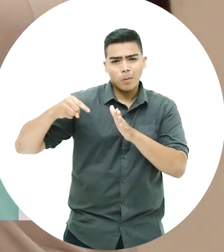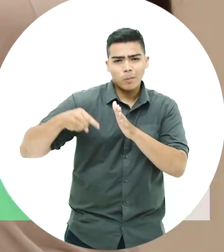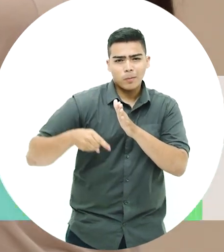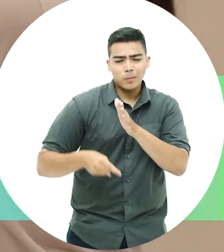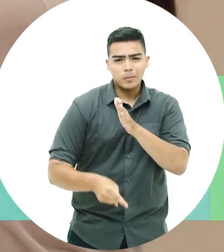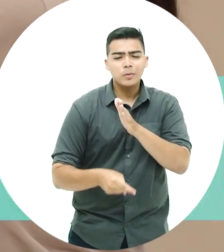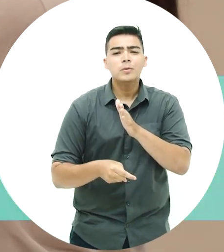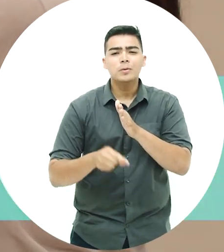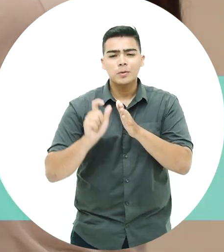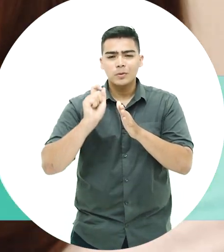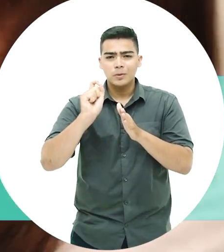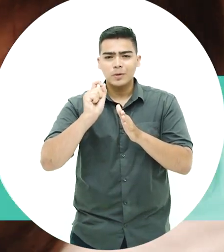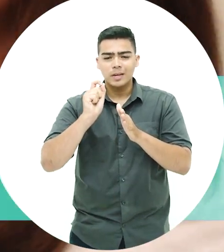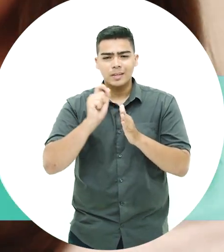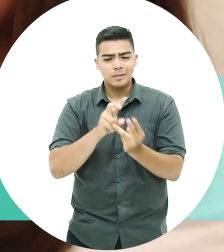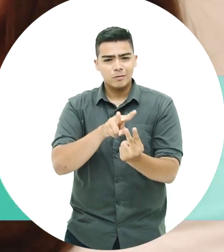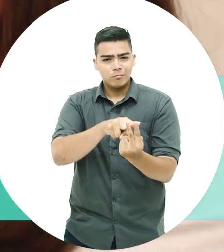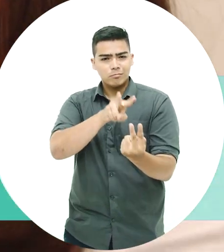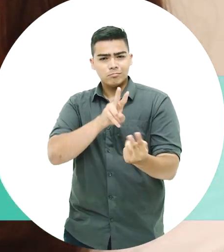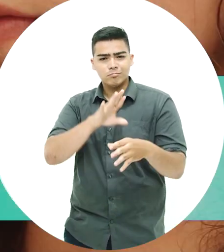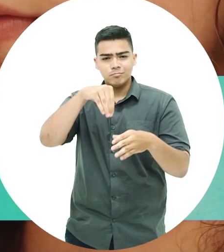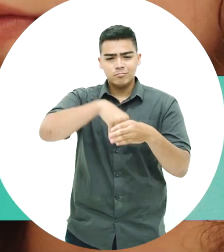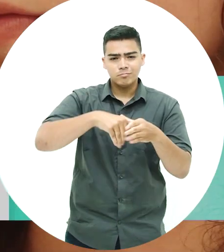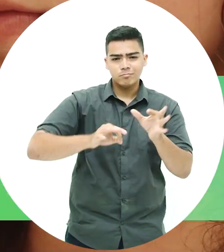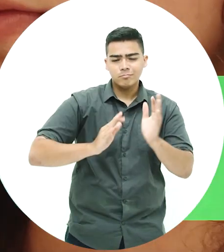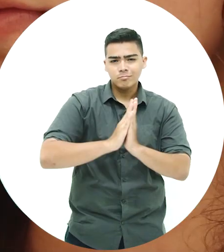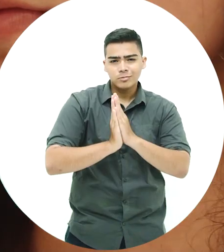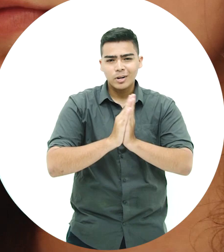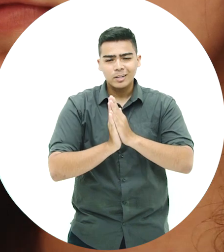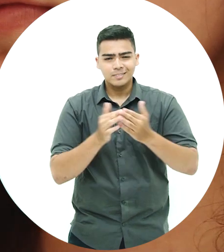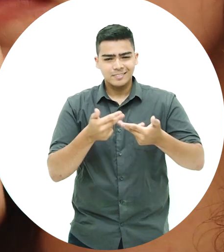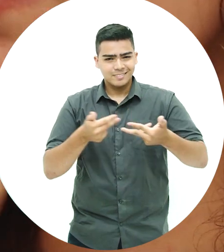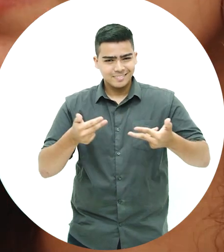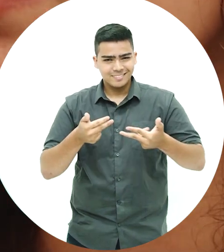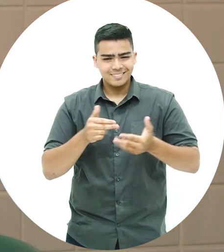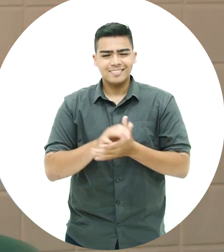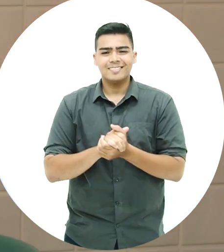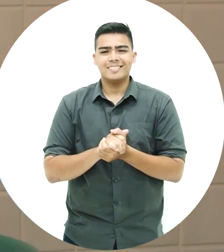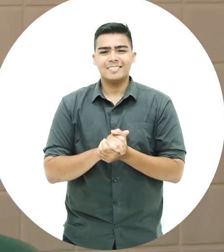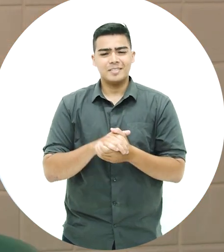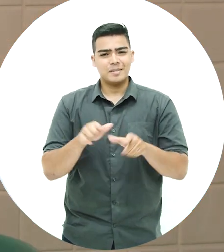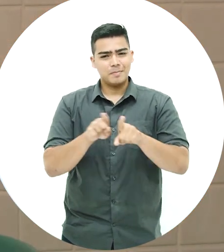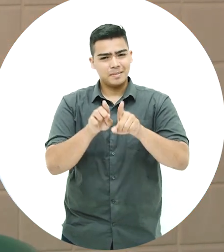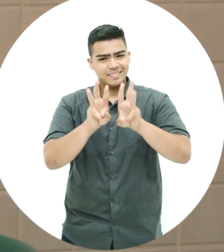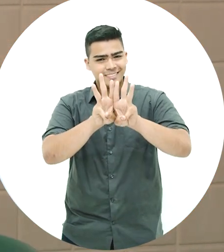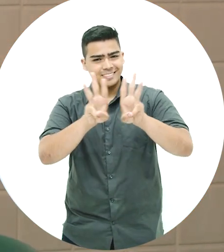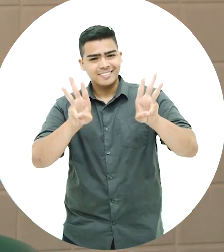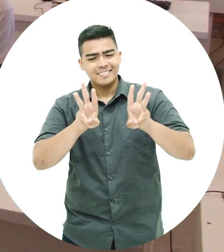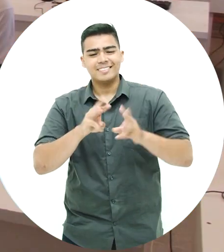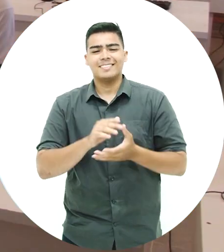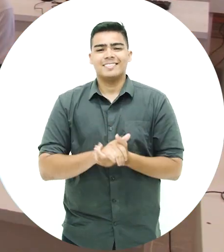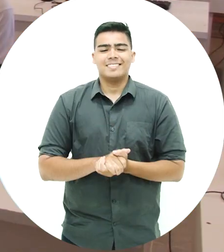estrutura de navegação em mídias digitais. Executa a atualização de páginas web e portais.